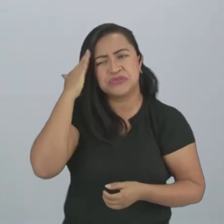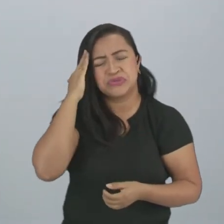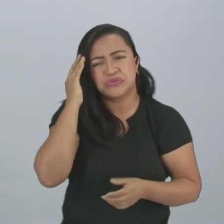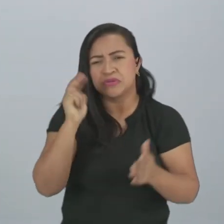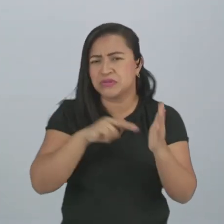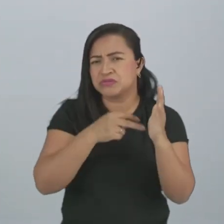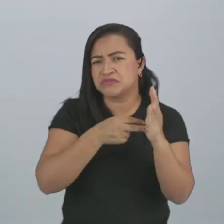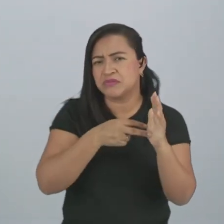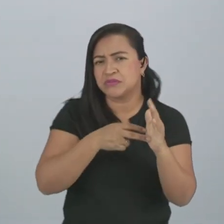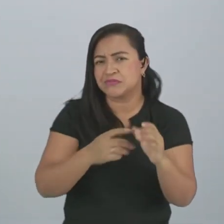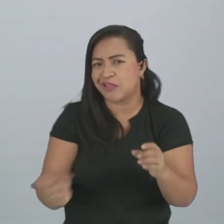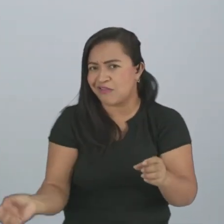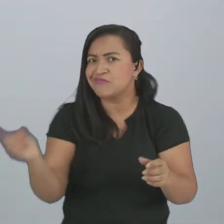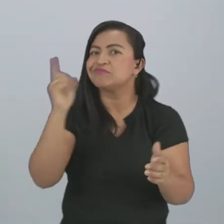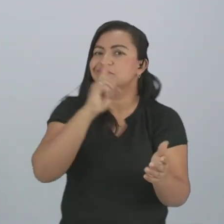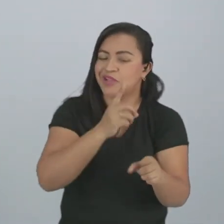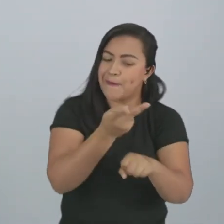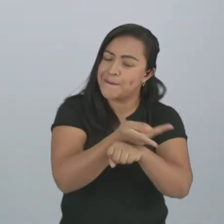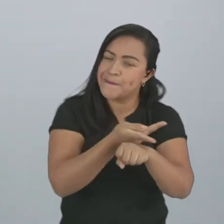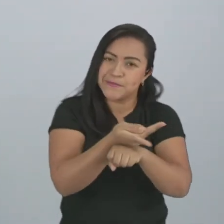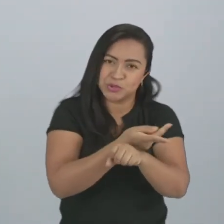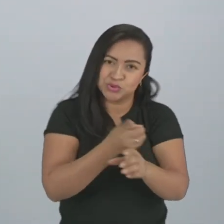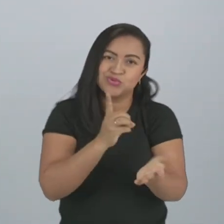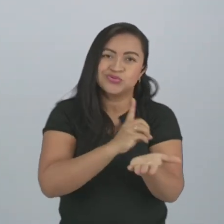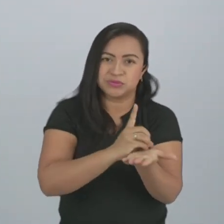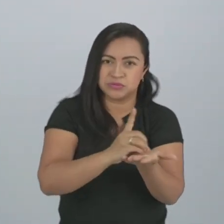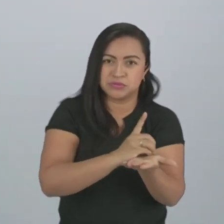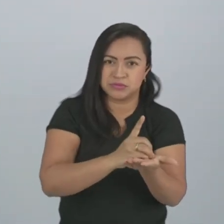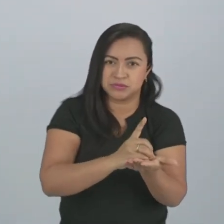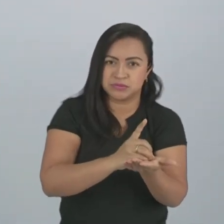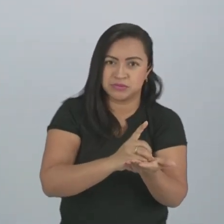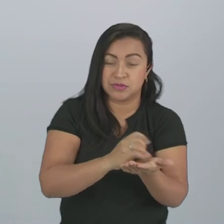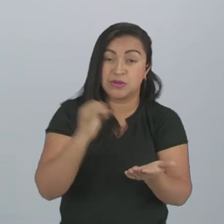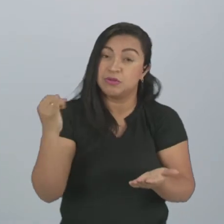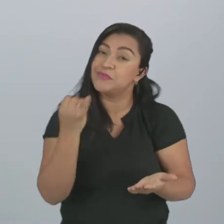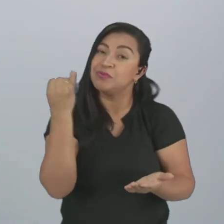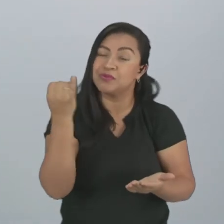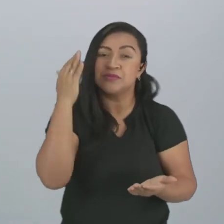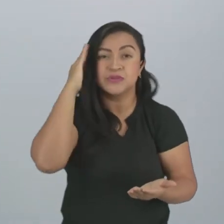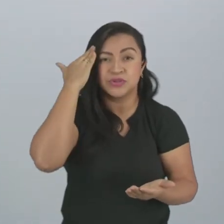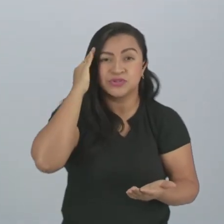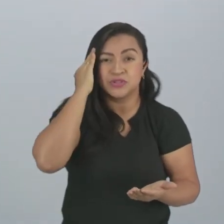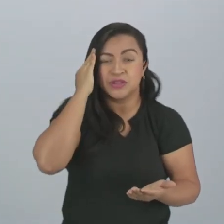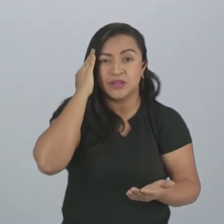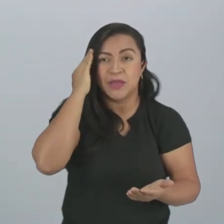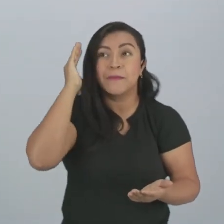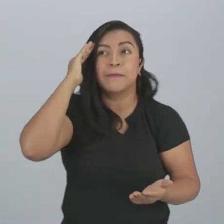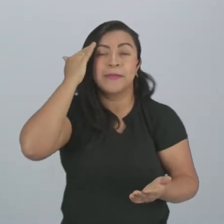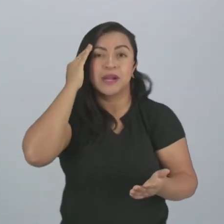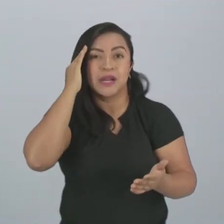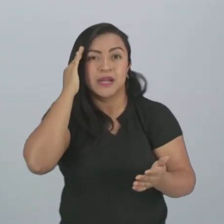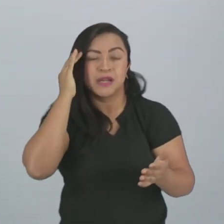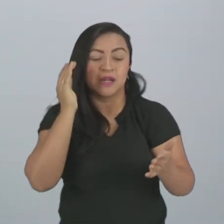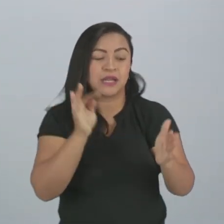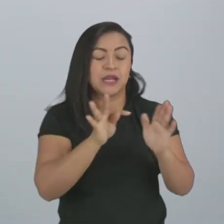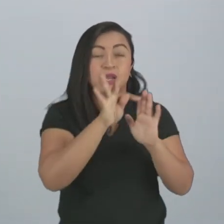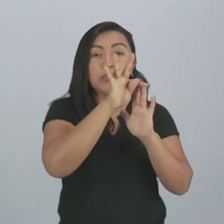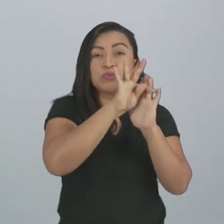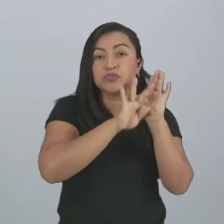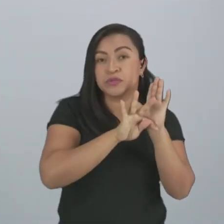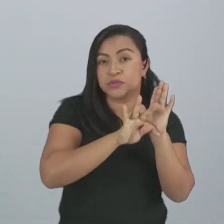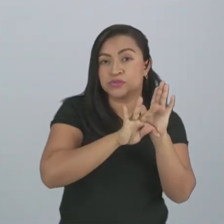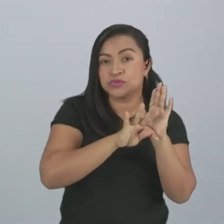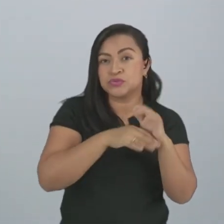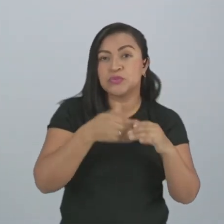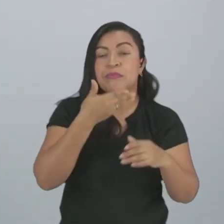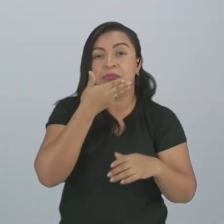que ela quer dizer. Isso é importante a gente entender o significado da palavra. Pra gente entender a mensagem que aquele texto ele tá nos trazendo.